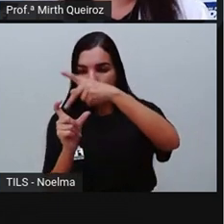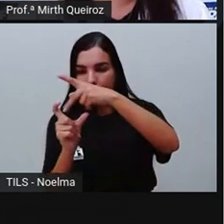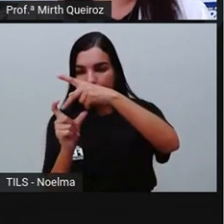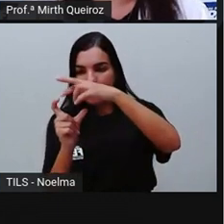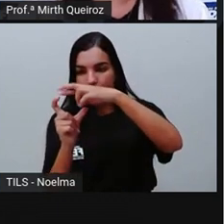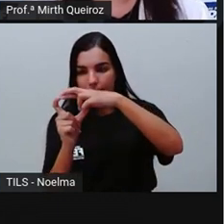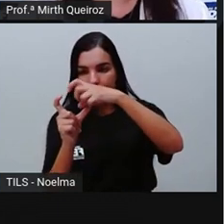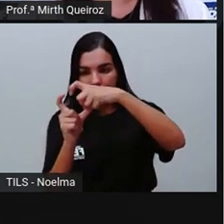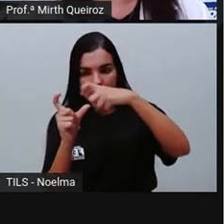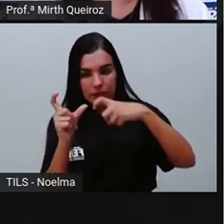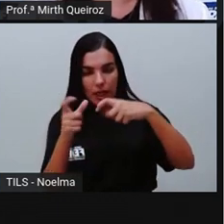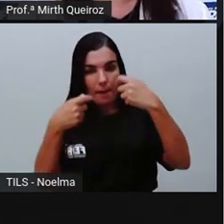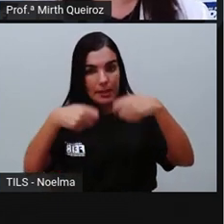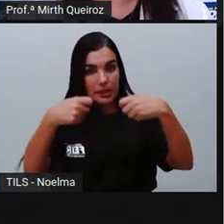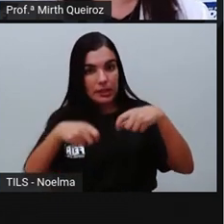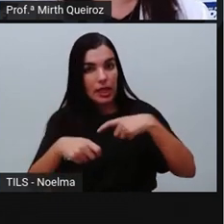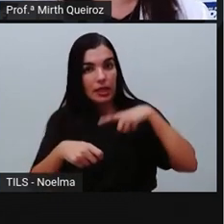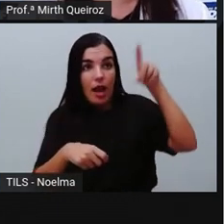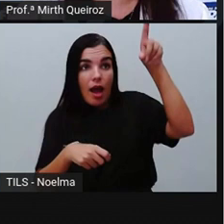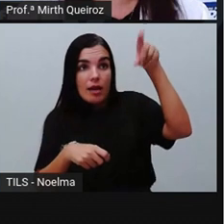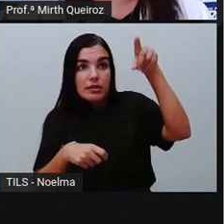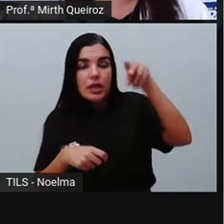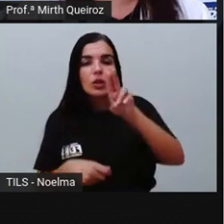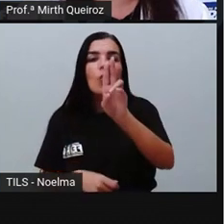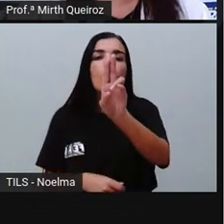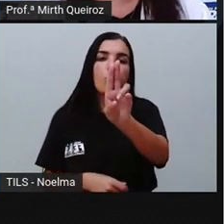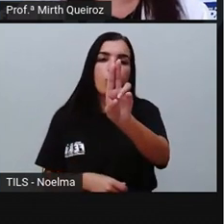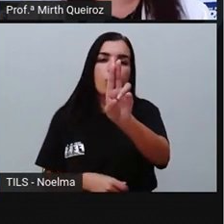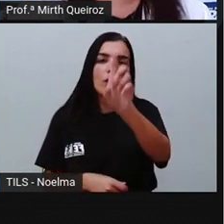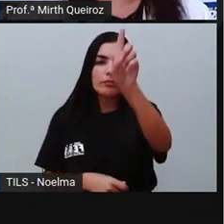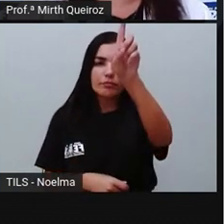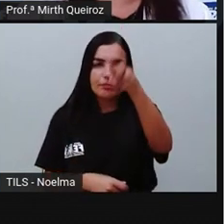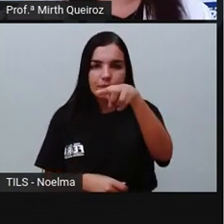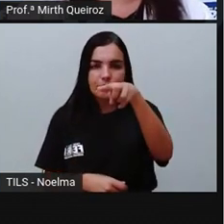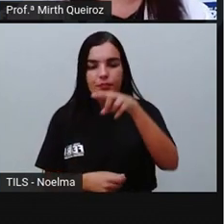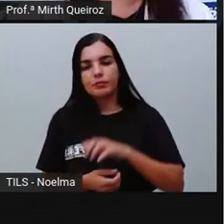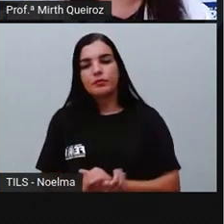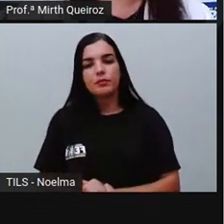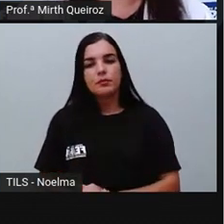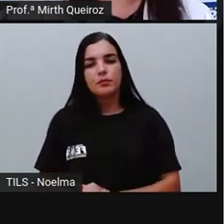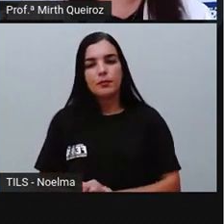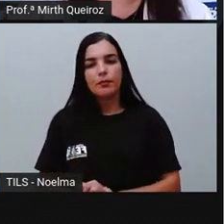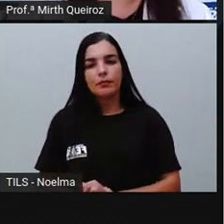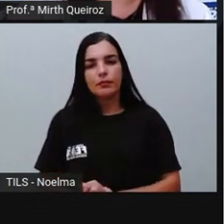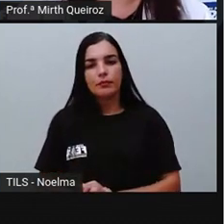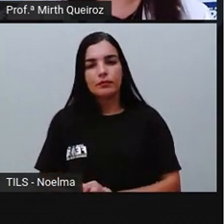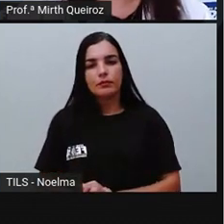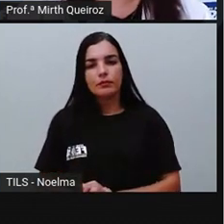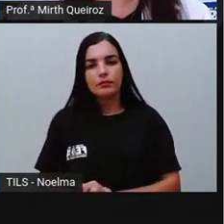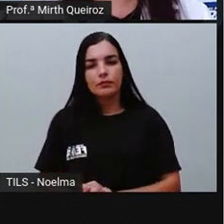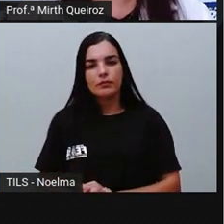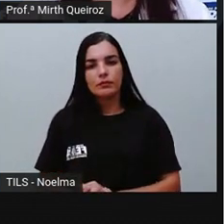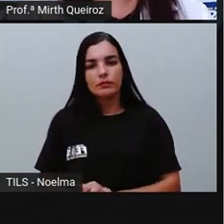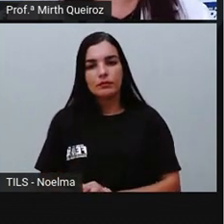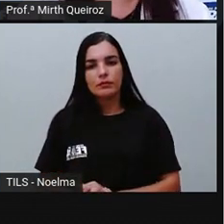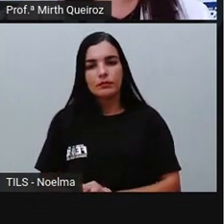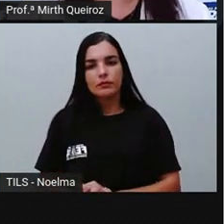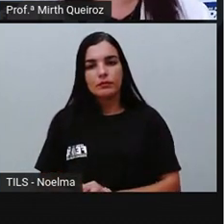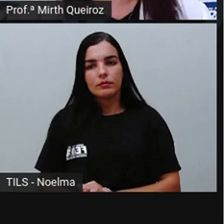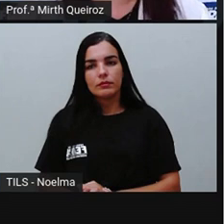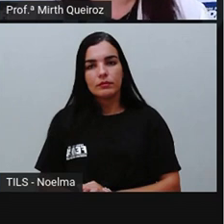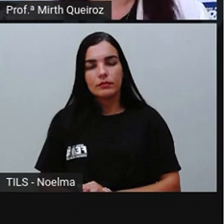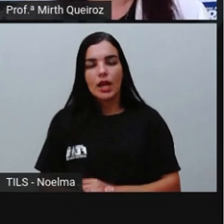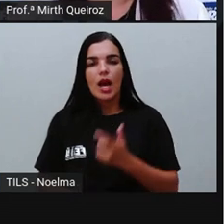acentuadas. Então nós precisamos colocar um acento aí na letra U, certo? Então, Única. Um